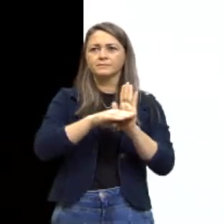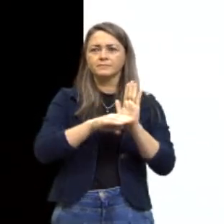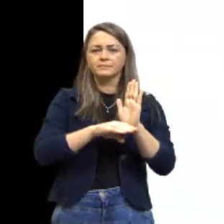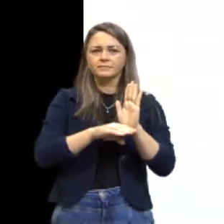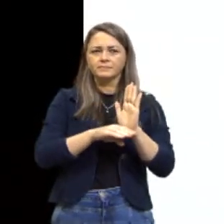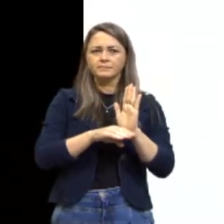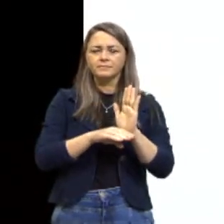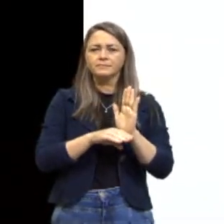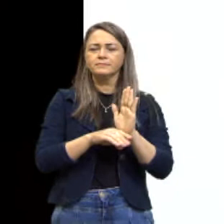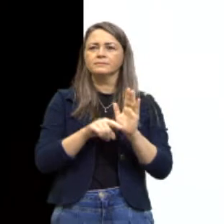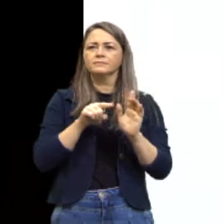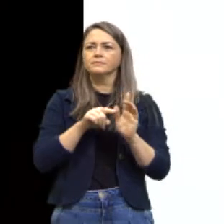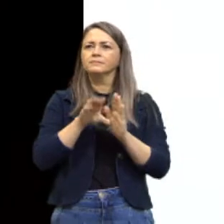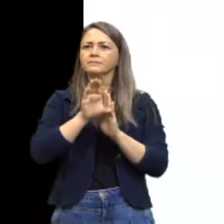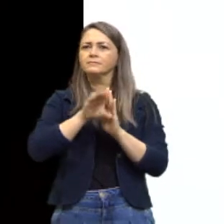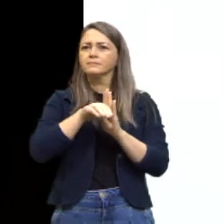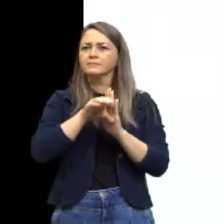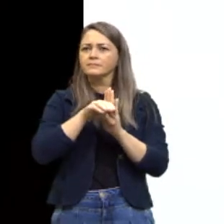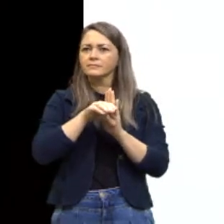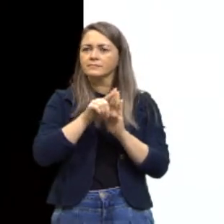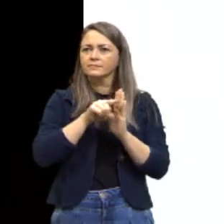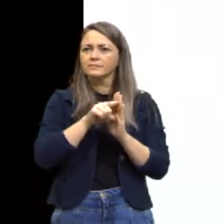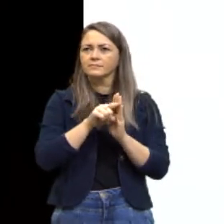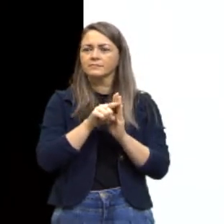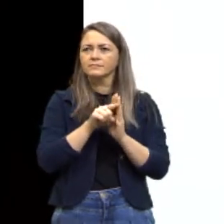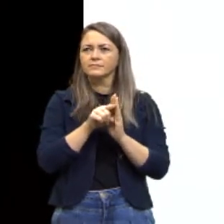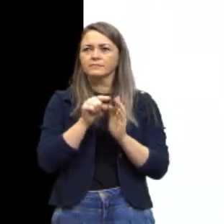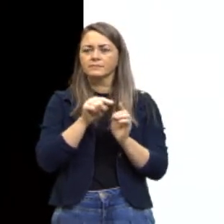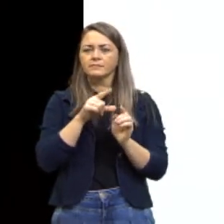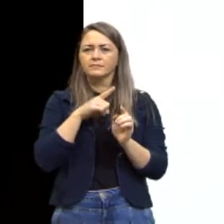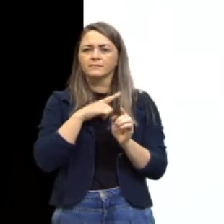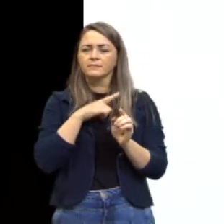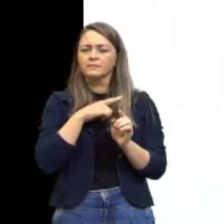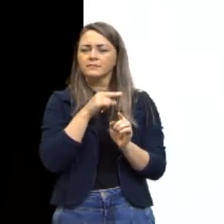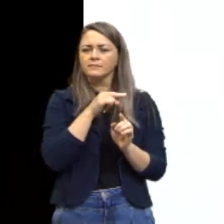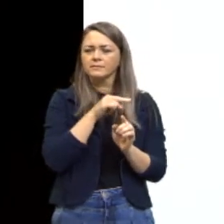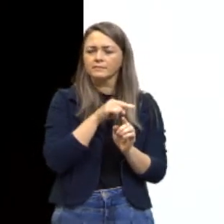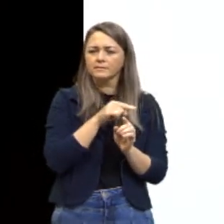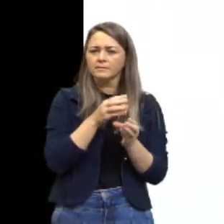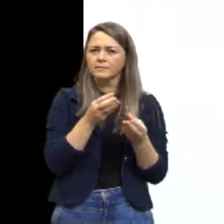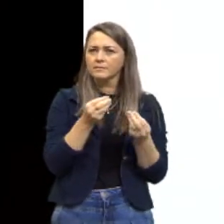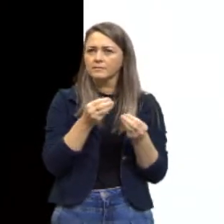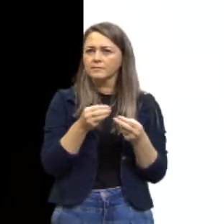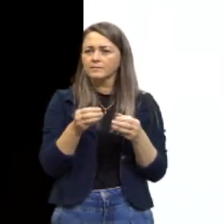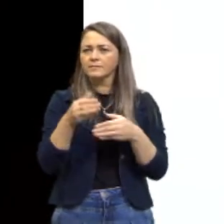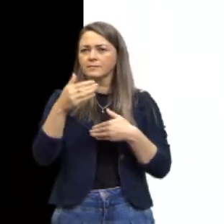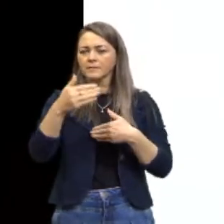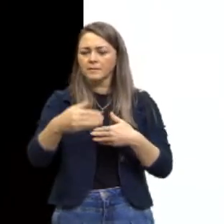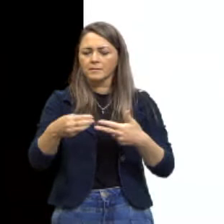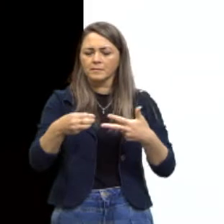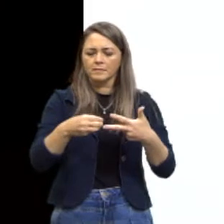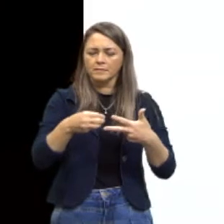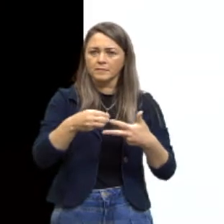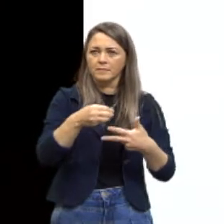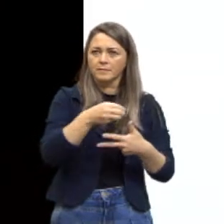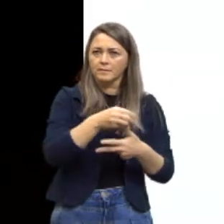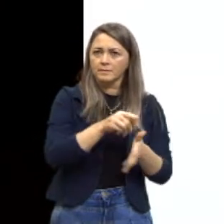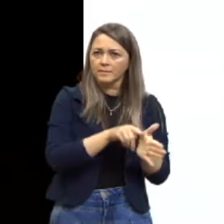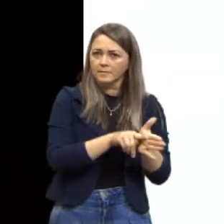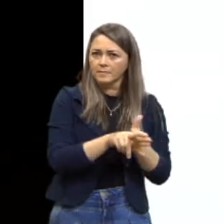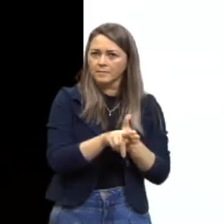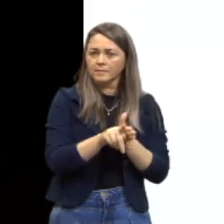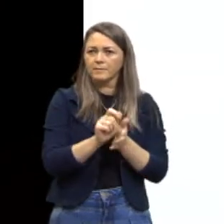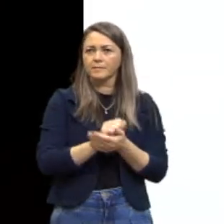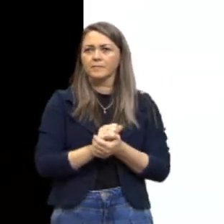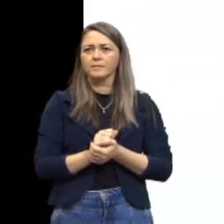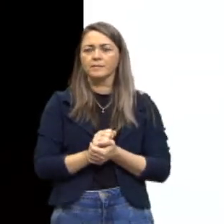que é abordado bastante nas provas do Enem. Eu fiz